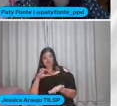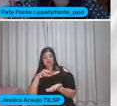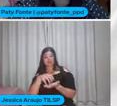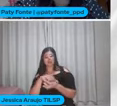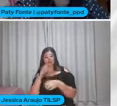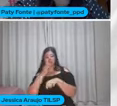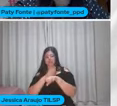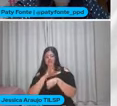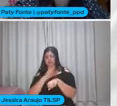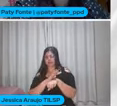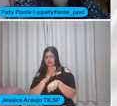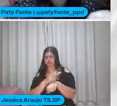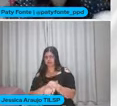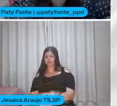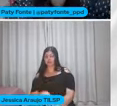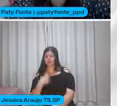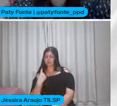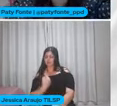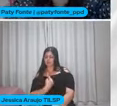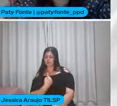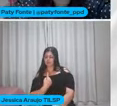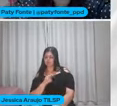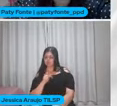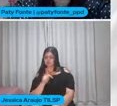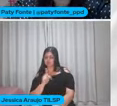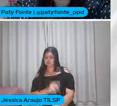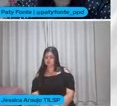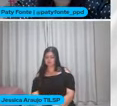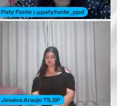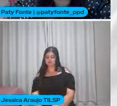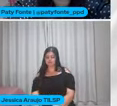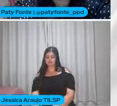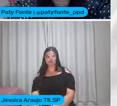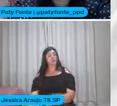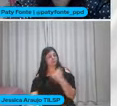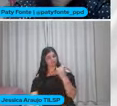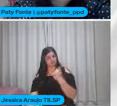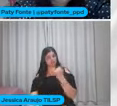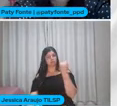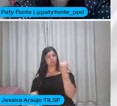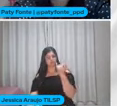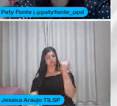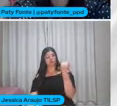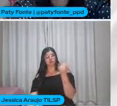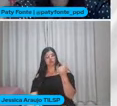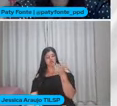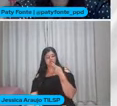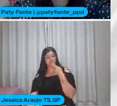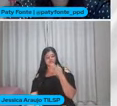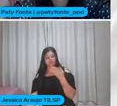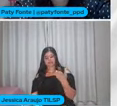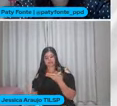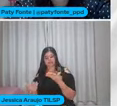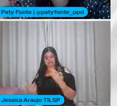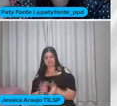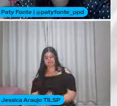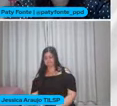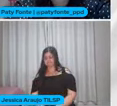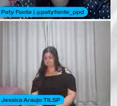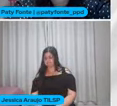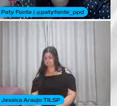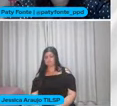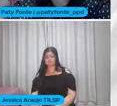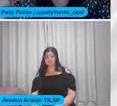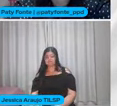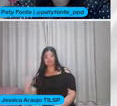prática em nós É uma questão importante a ser colocada aqui, né? É importante